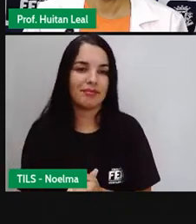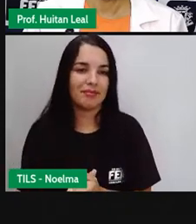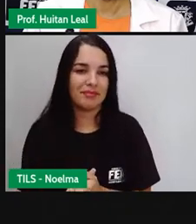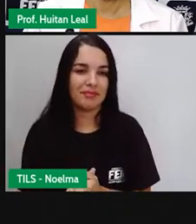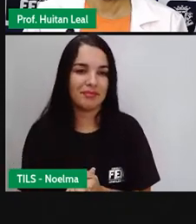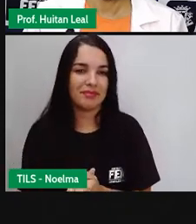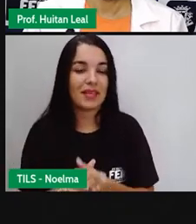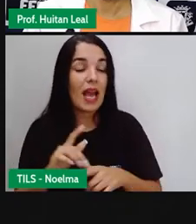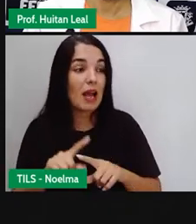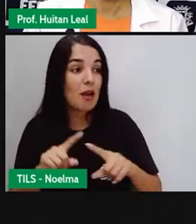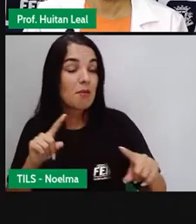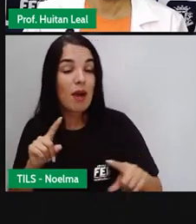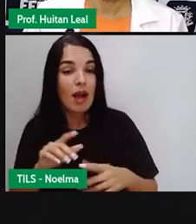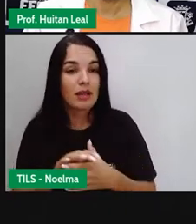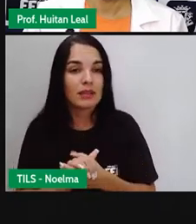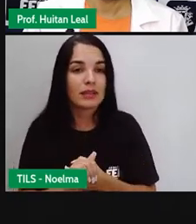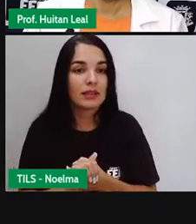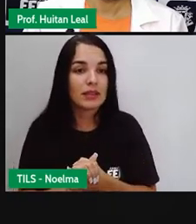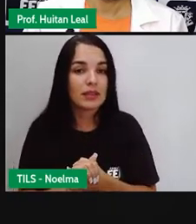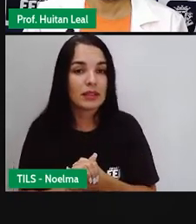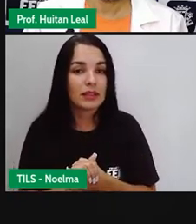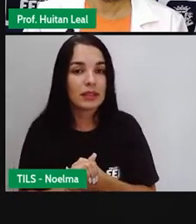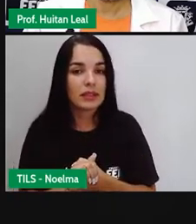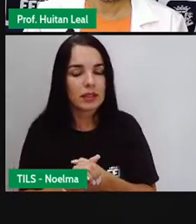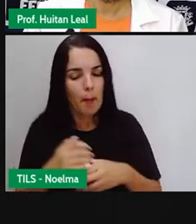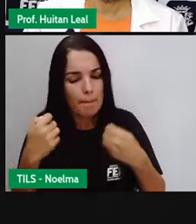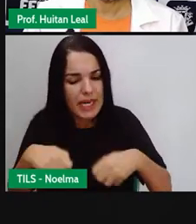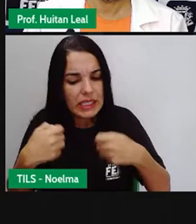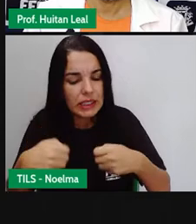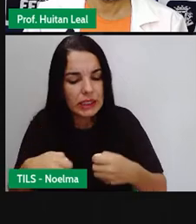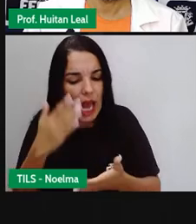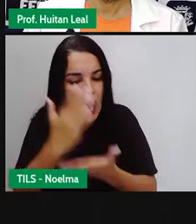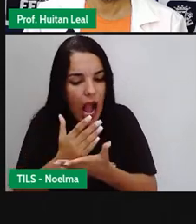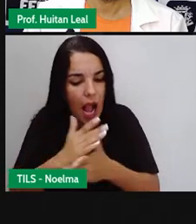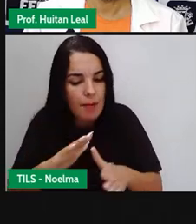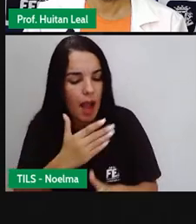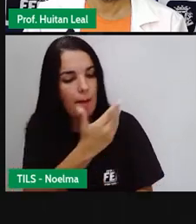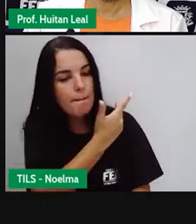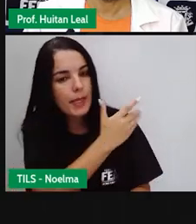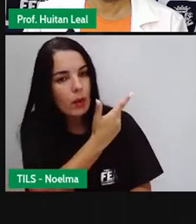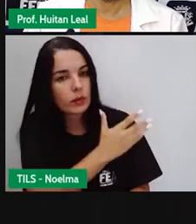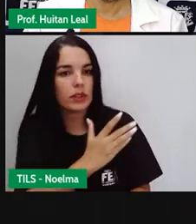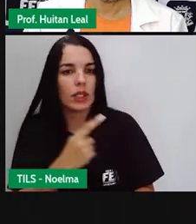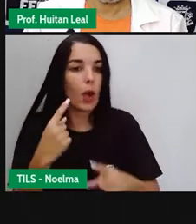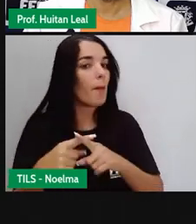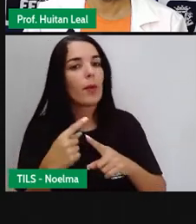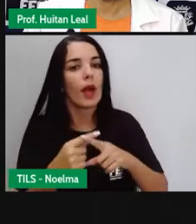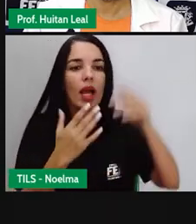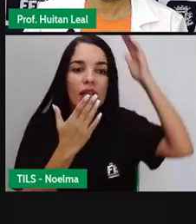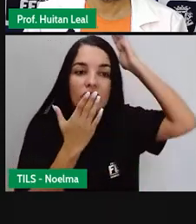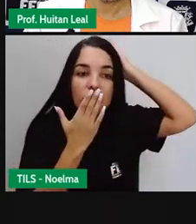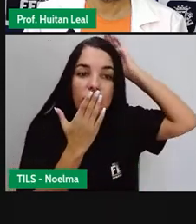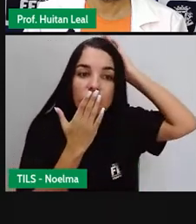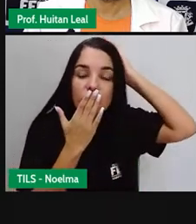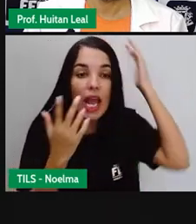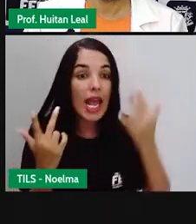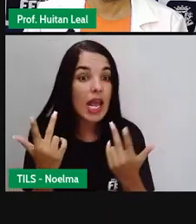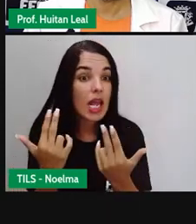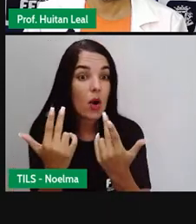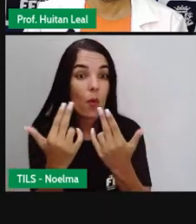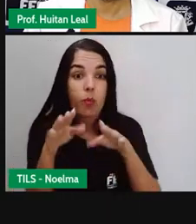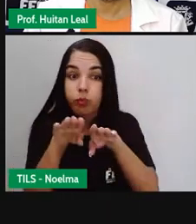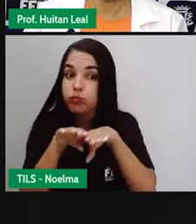Mas vamos perder esse preconceito. Os indígenas são pessoas normais, como todos nós,